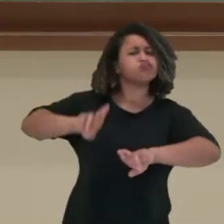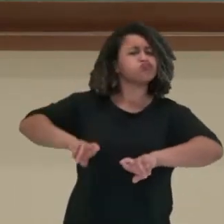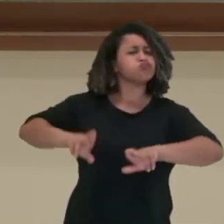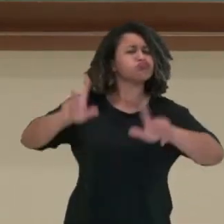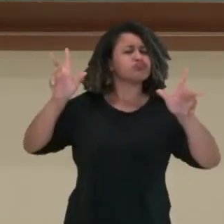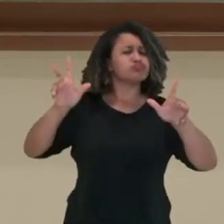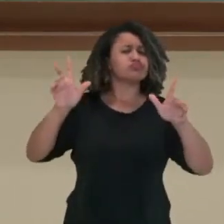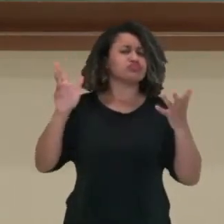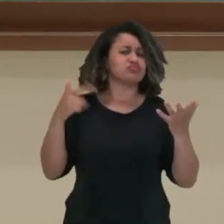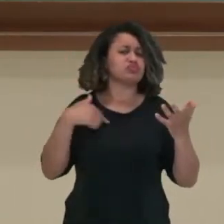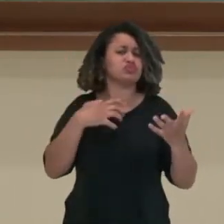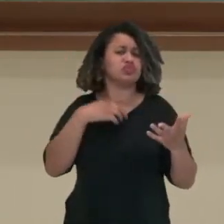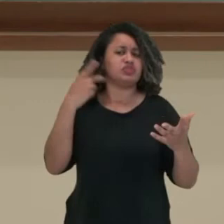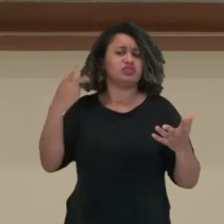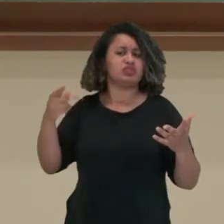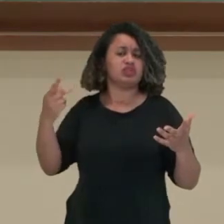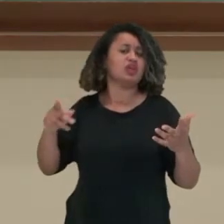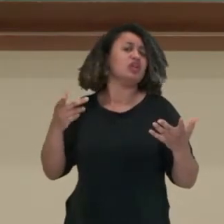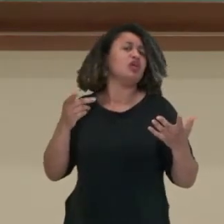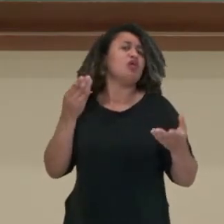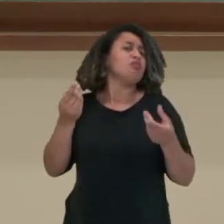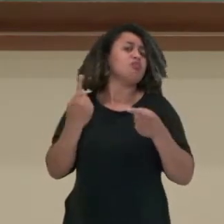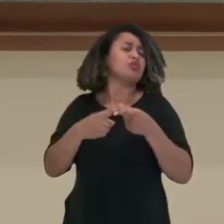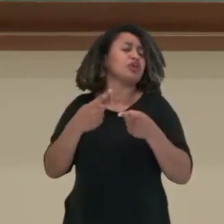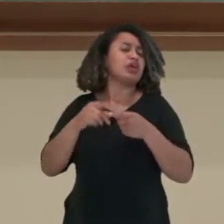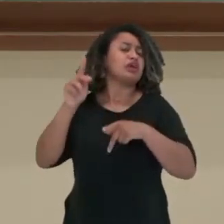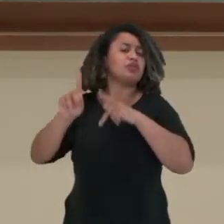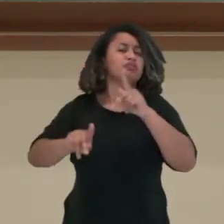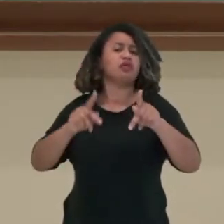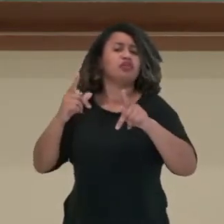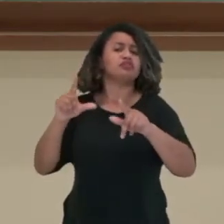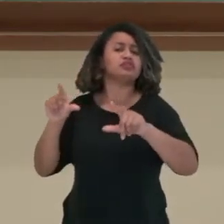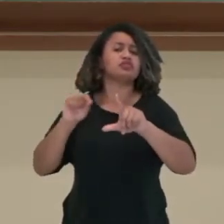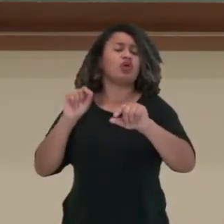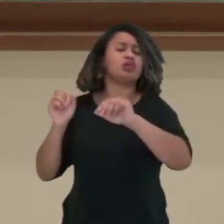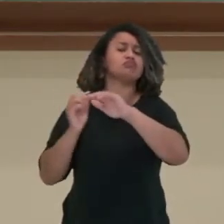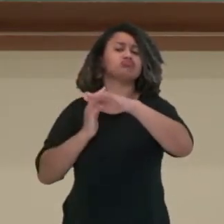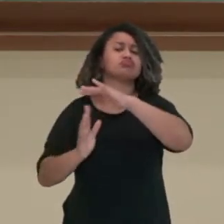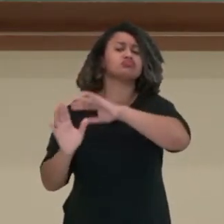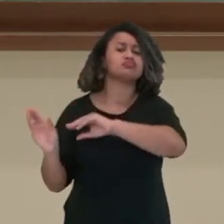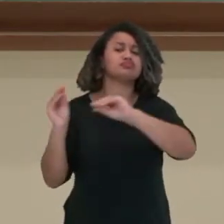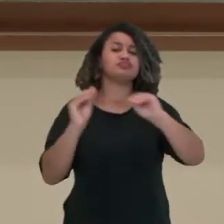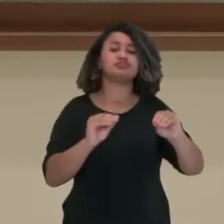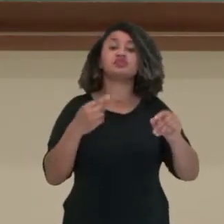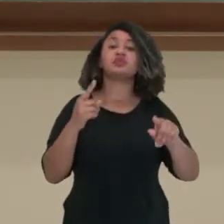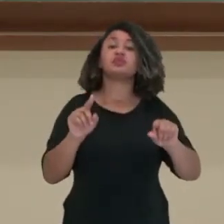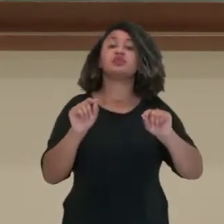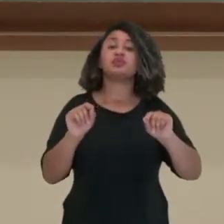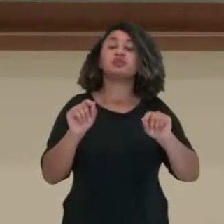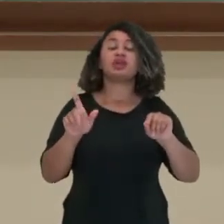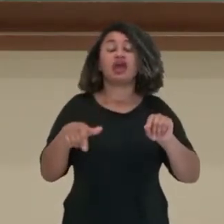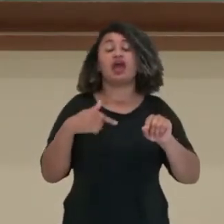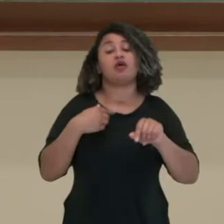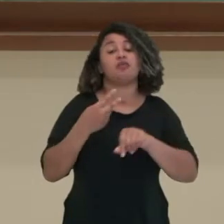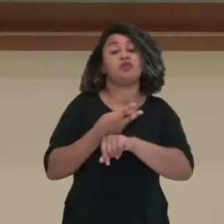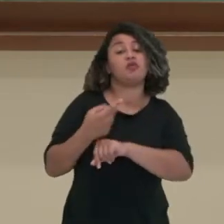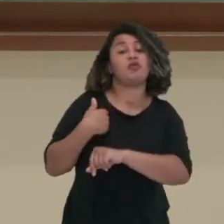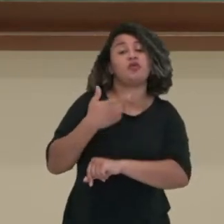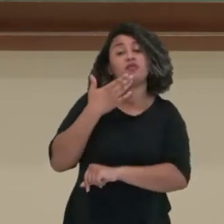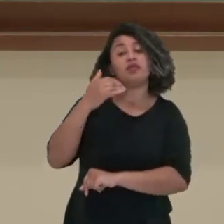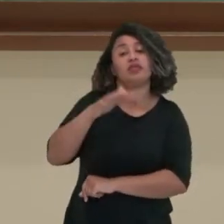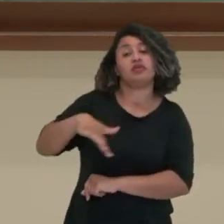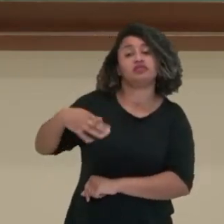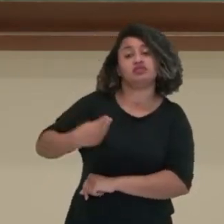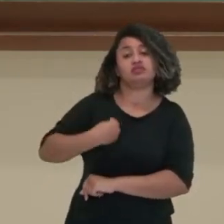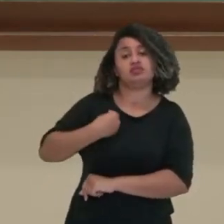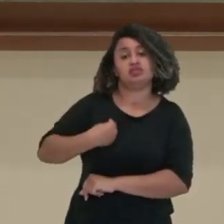original deles. Quais motivos pode levar um povo a decidir isso? E já vamos falar, é a busca pelas melhores condições de vida. É que